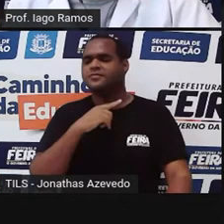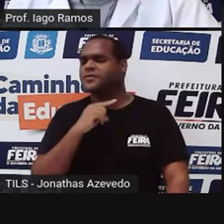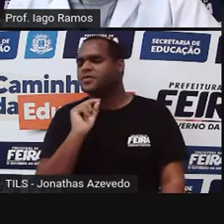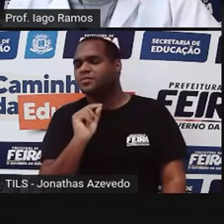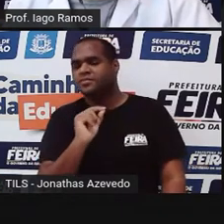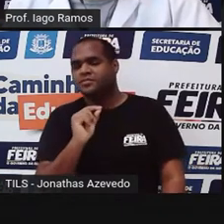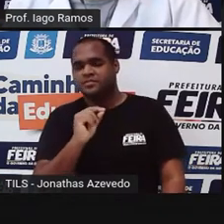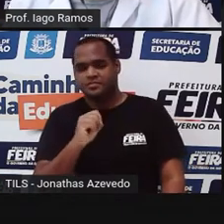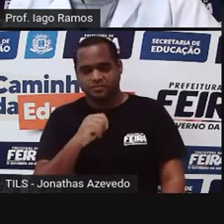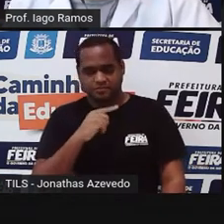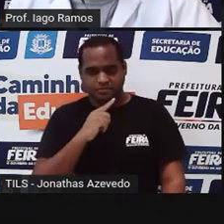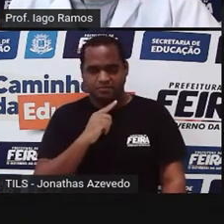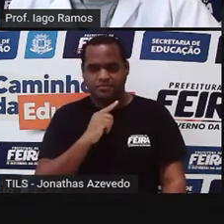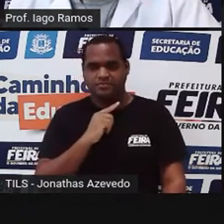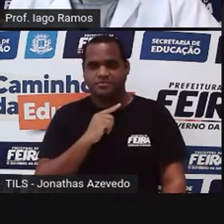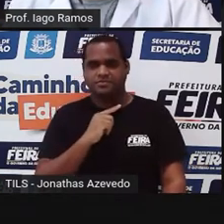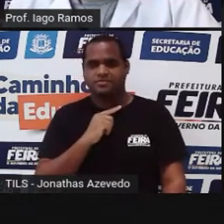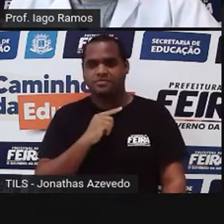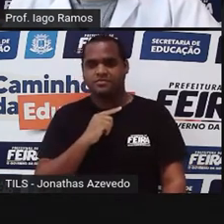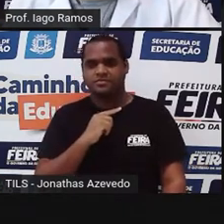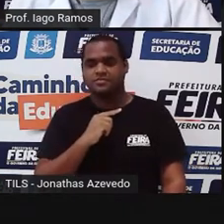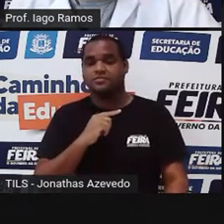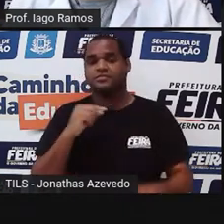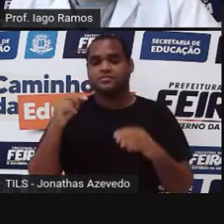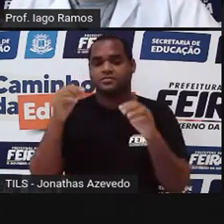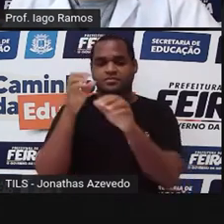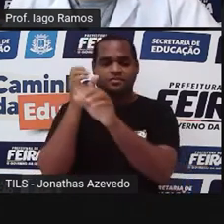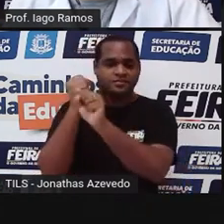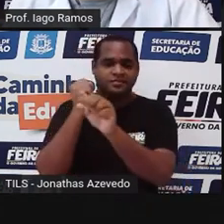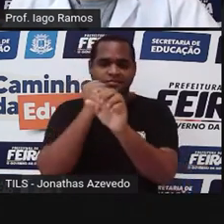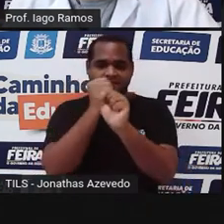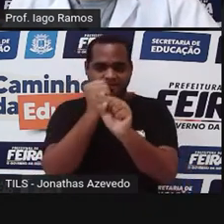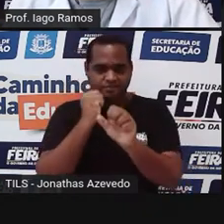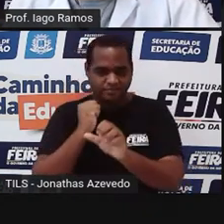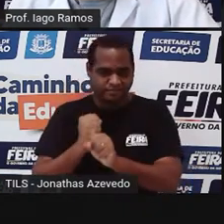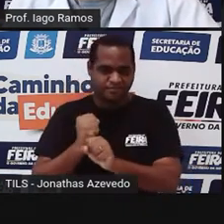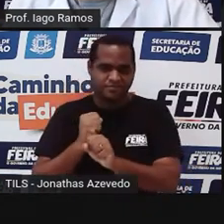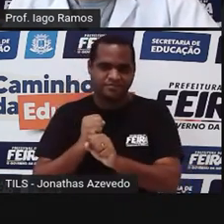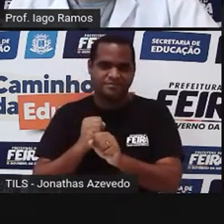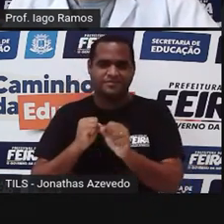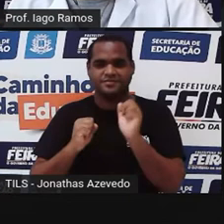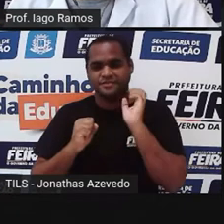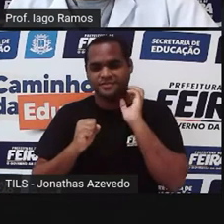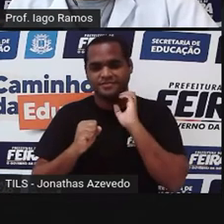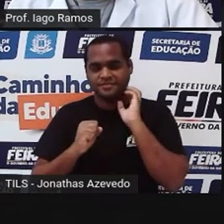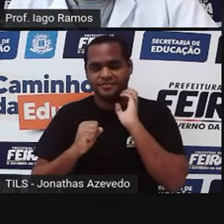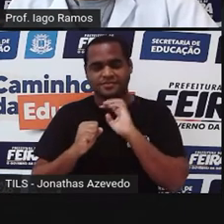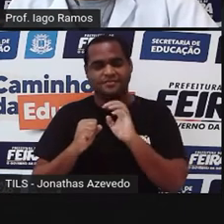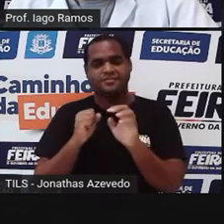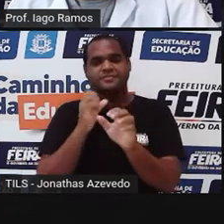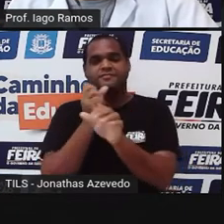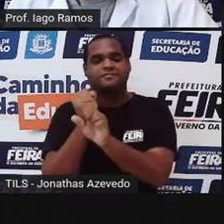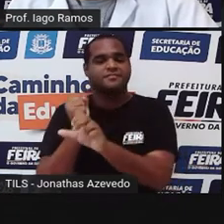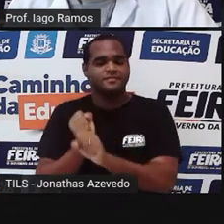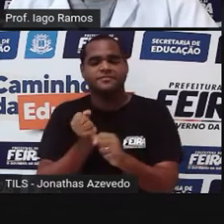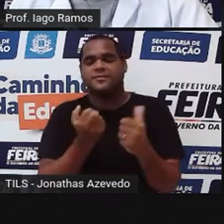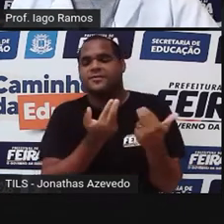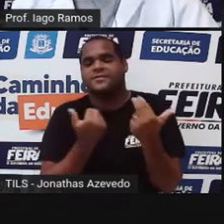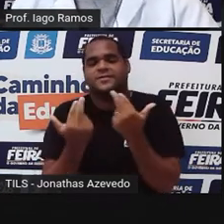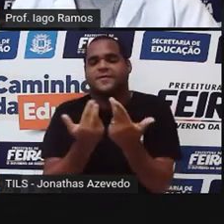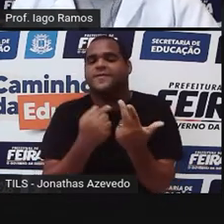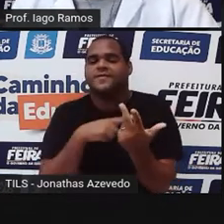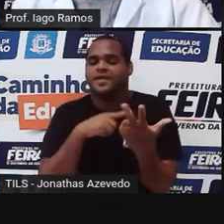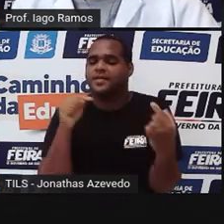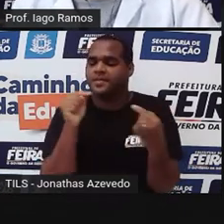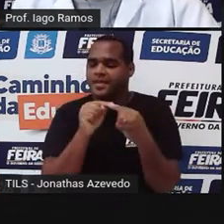Esse lado tem a mesma medida desse, que tem a mesma medida desse, e que tem a mesma medida